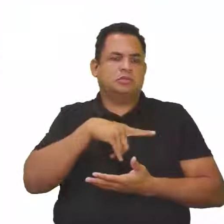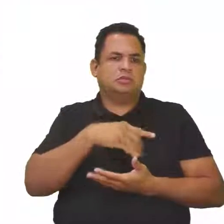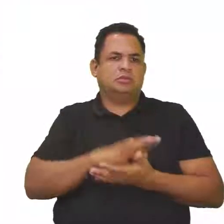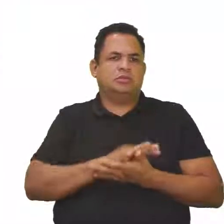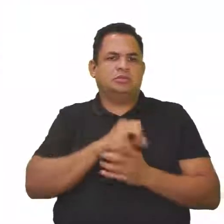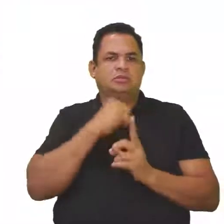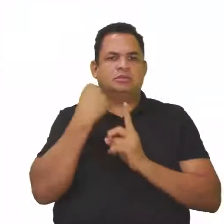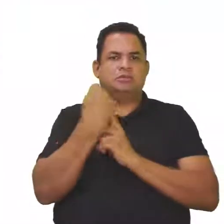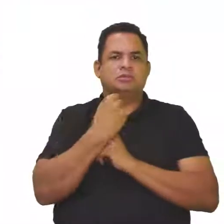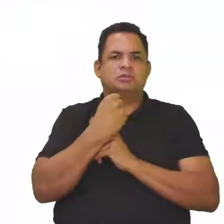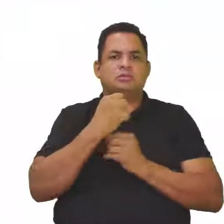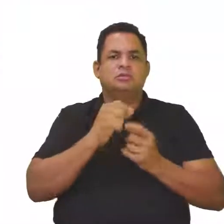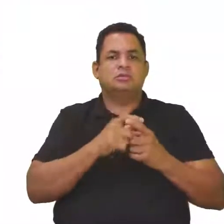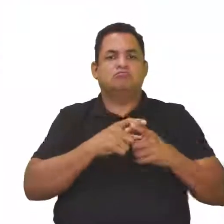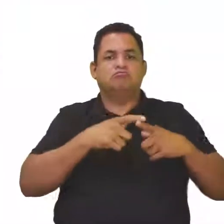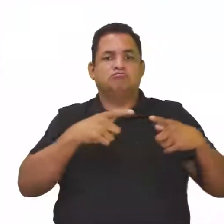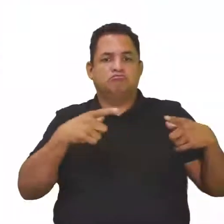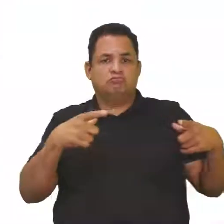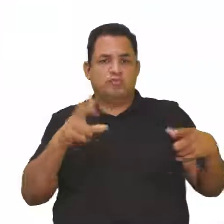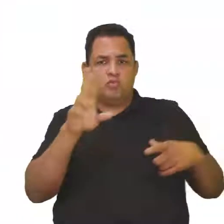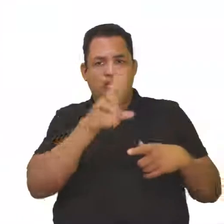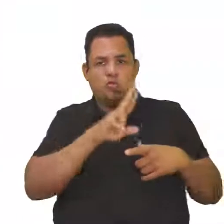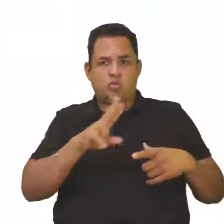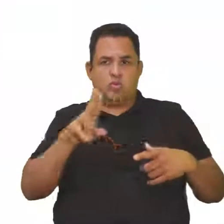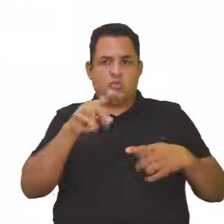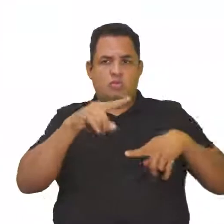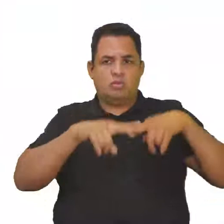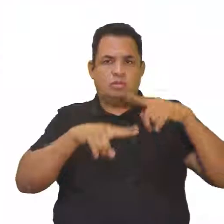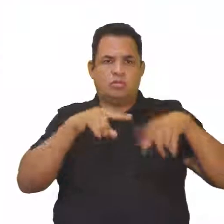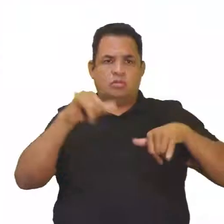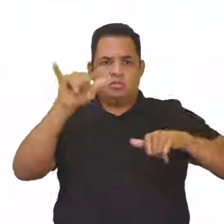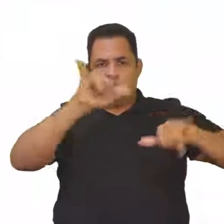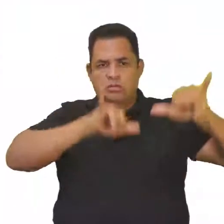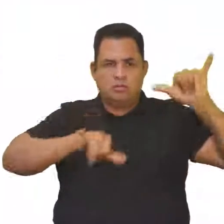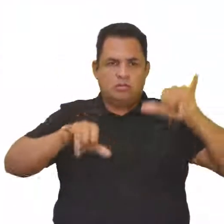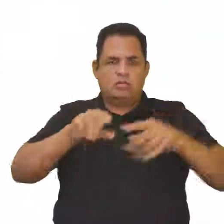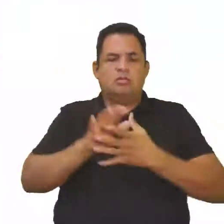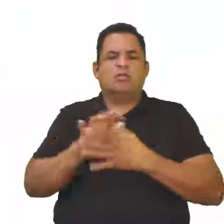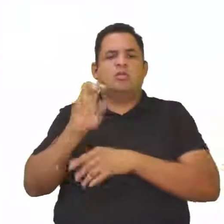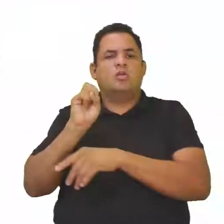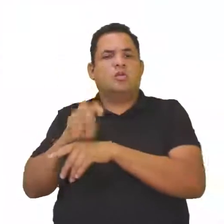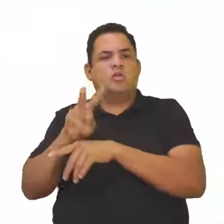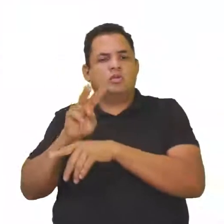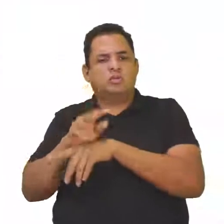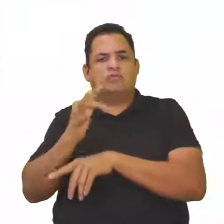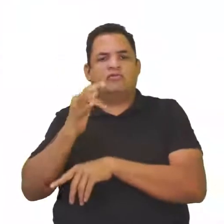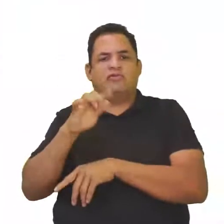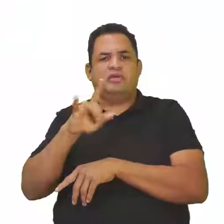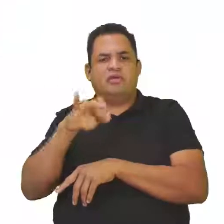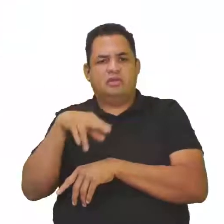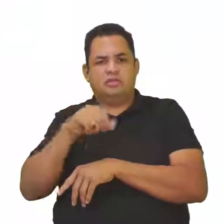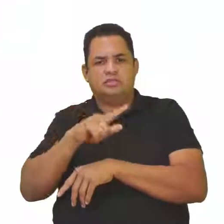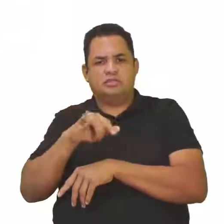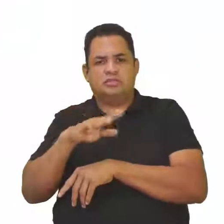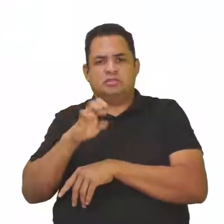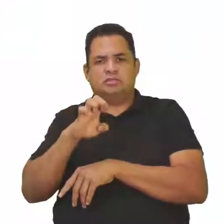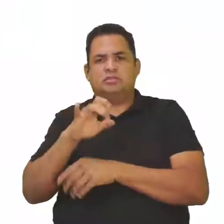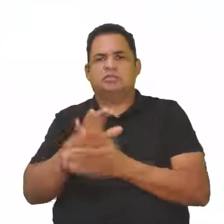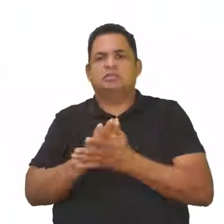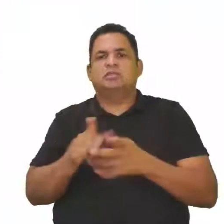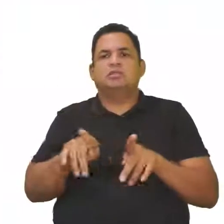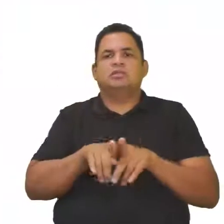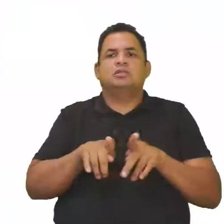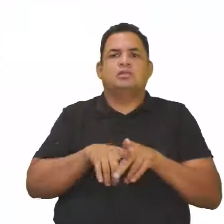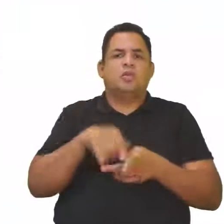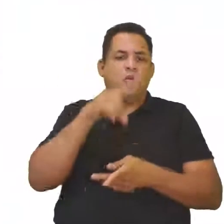a sociedade aumentou o uso de insumos químicos, agrotóxicos e fertilizantes